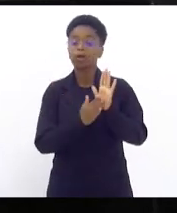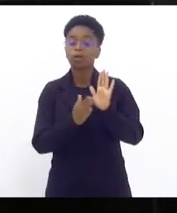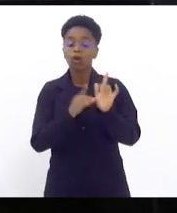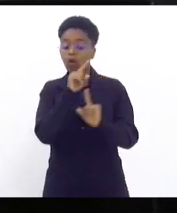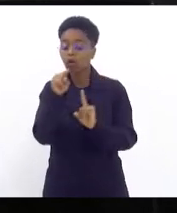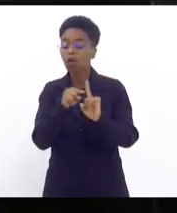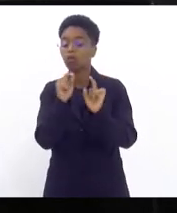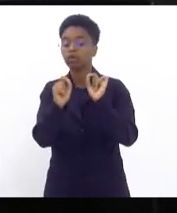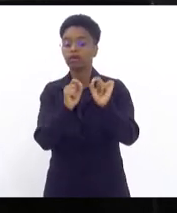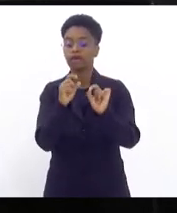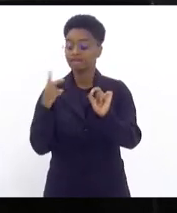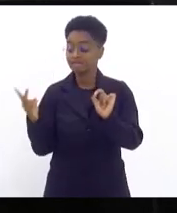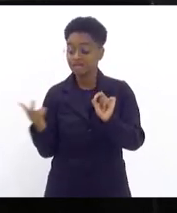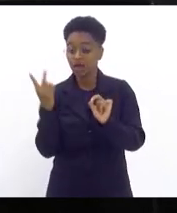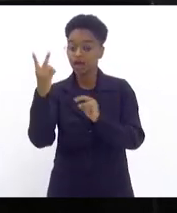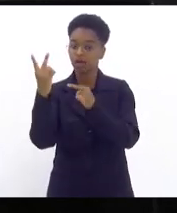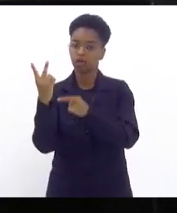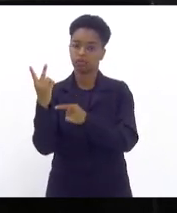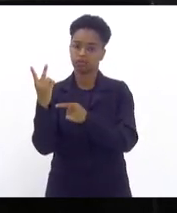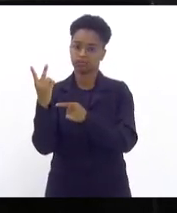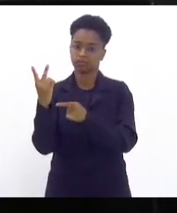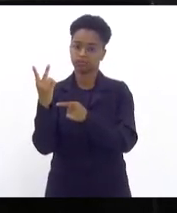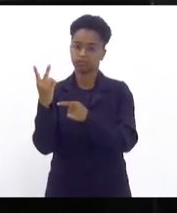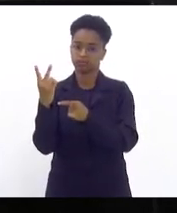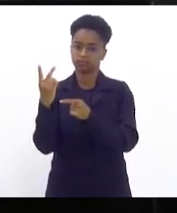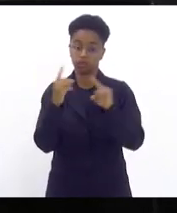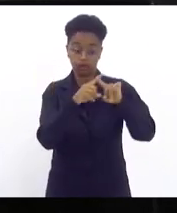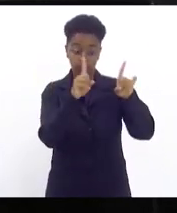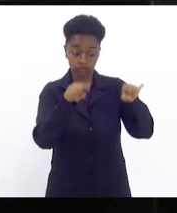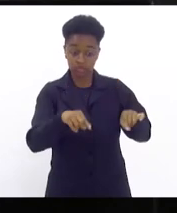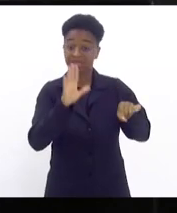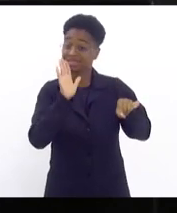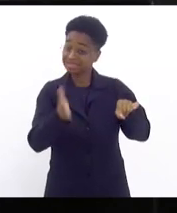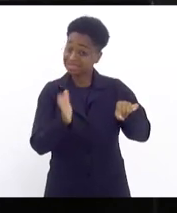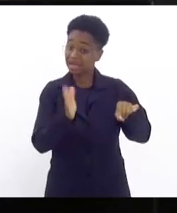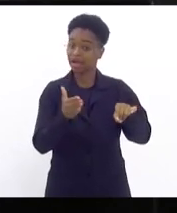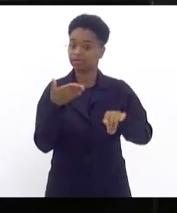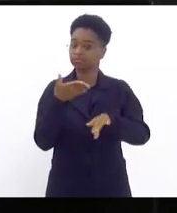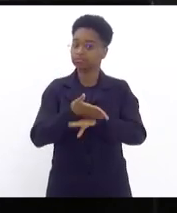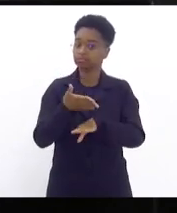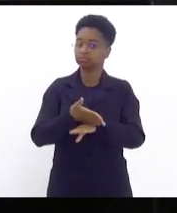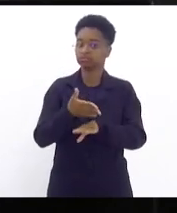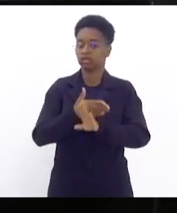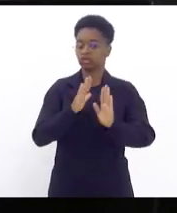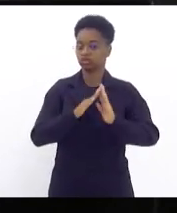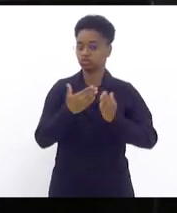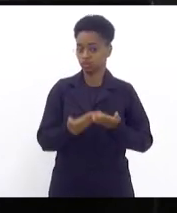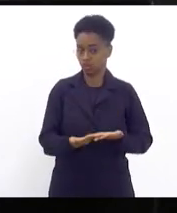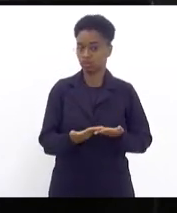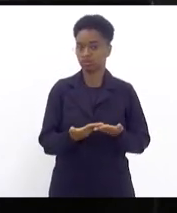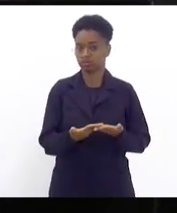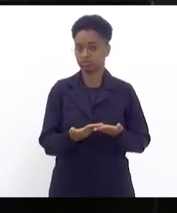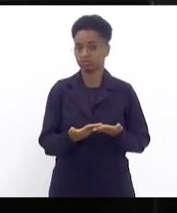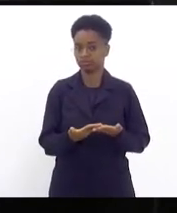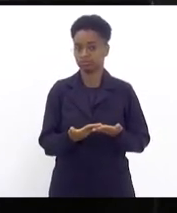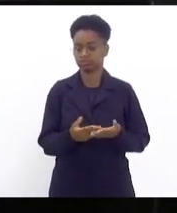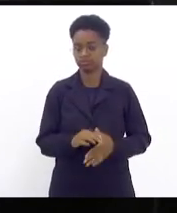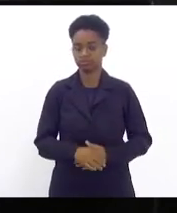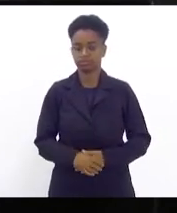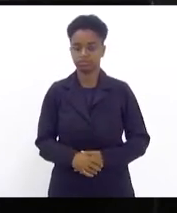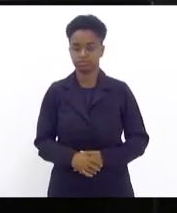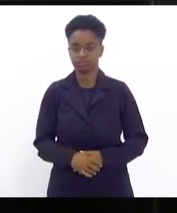valorizar o quadro efetivo de professores do Estado do Rio de Janeiro.